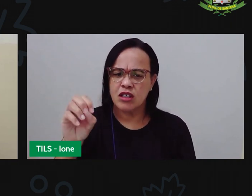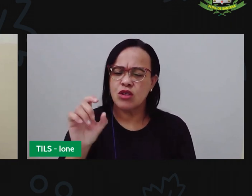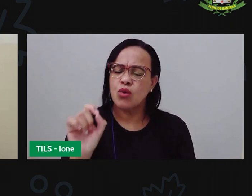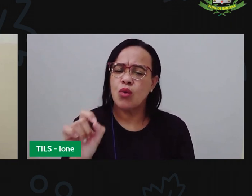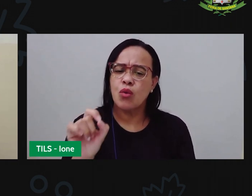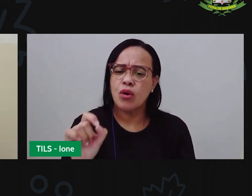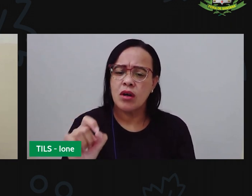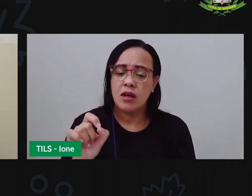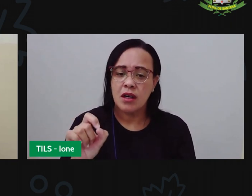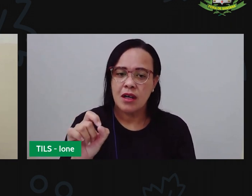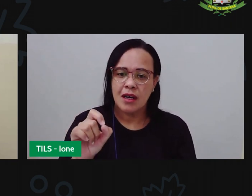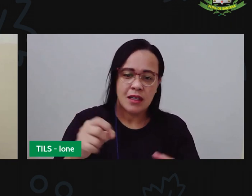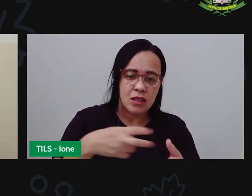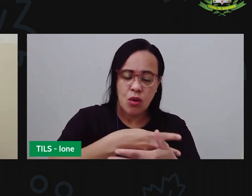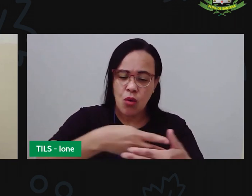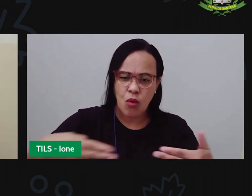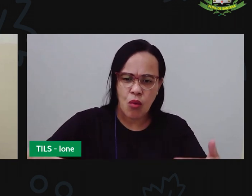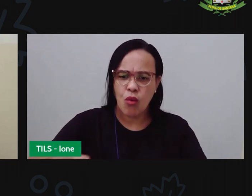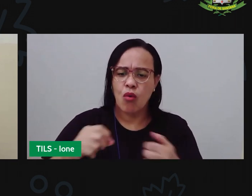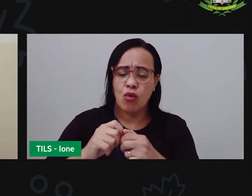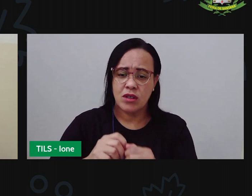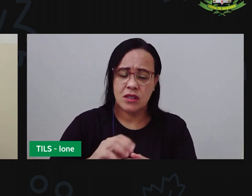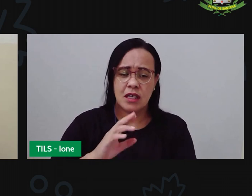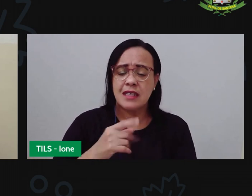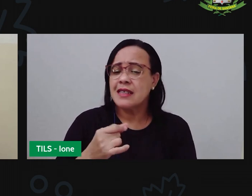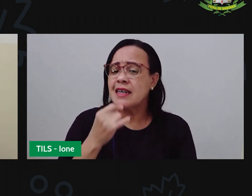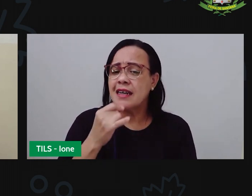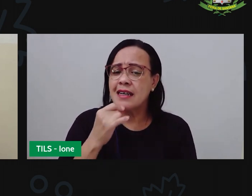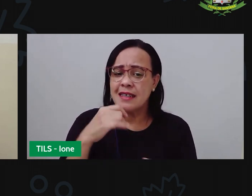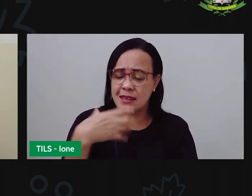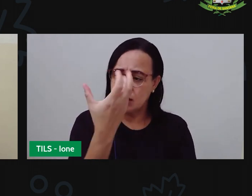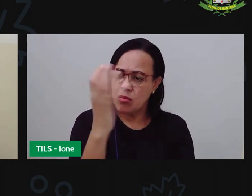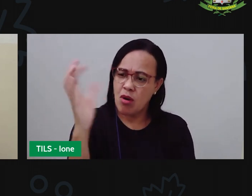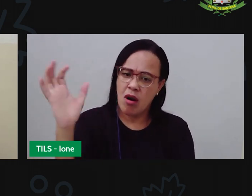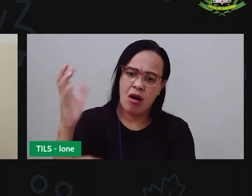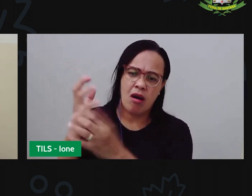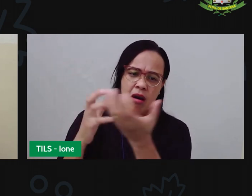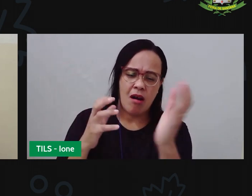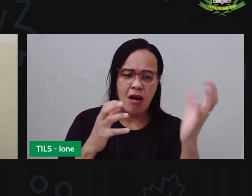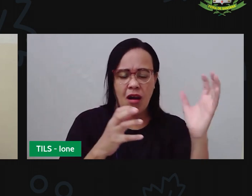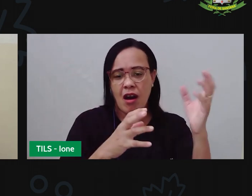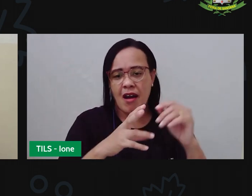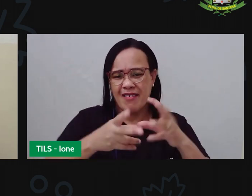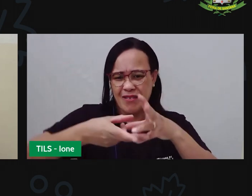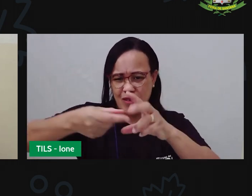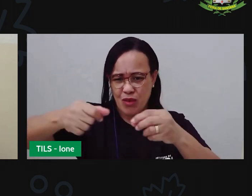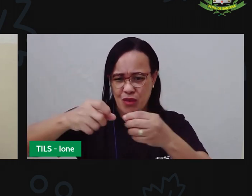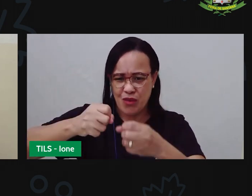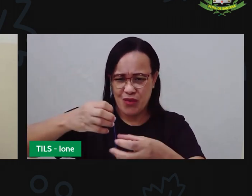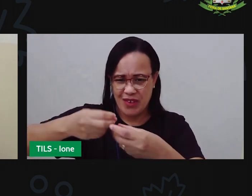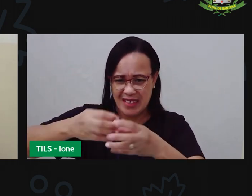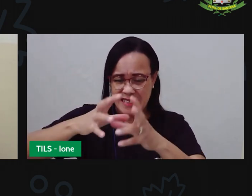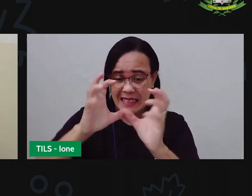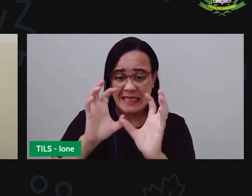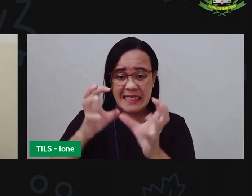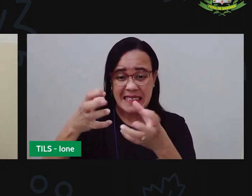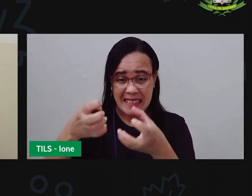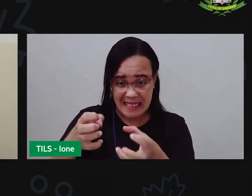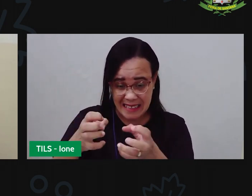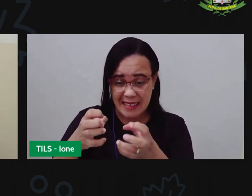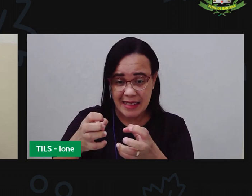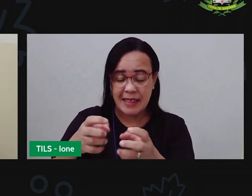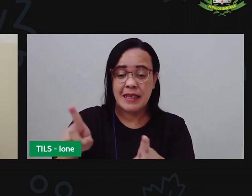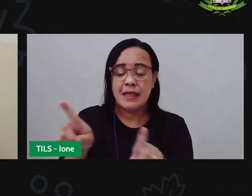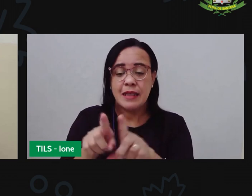resíduos de plantas, como folhas setas, cascas ou pedaços de verduras, de legumes,